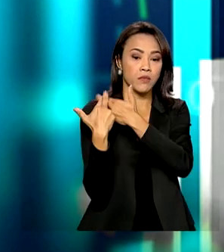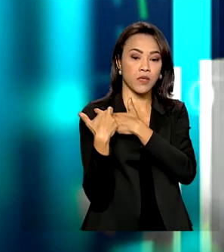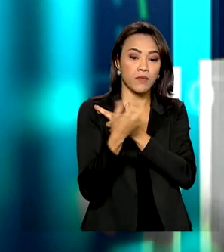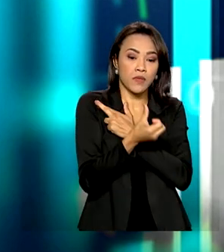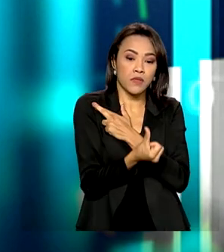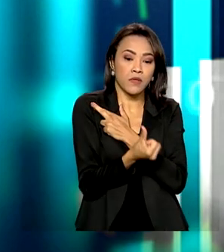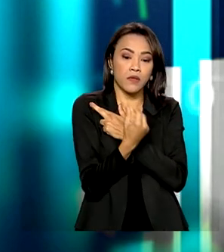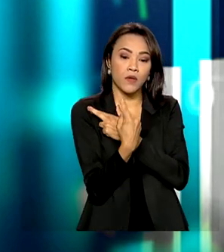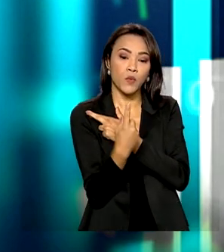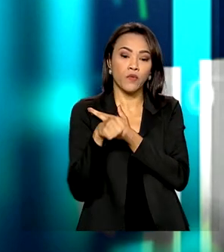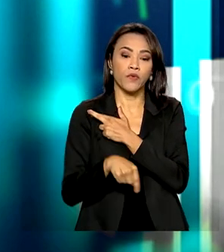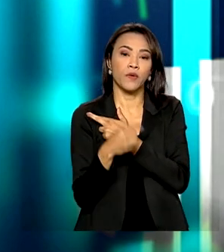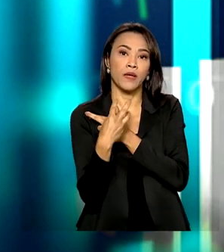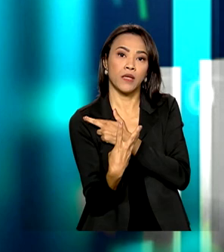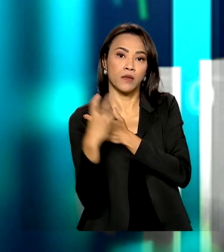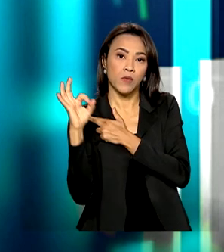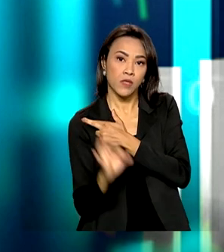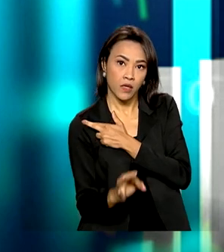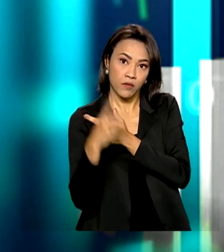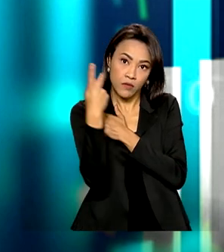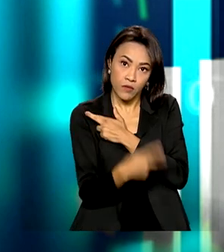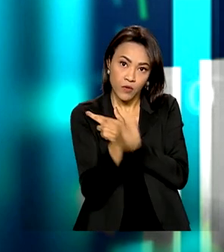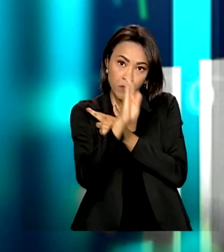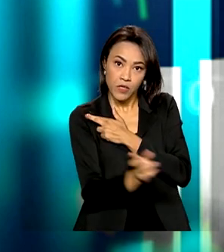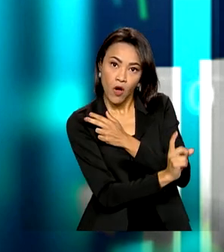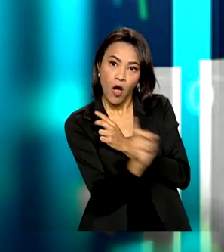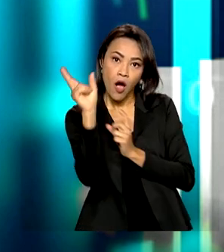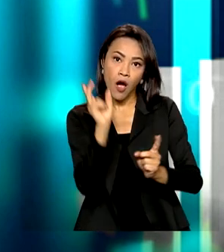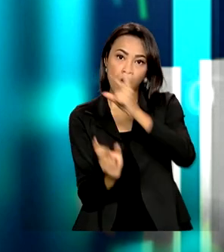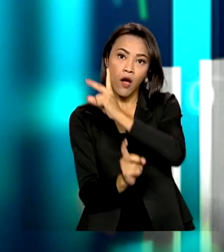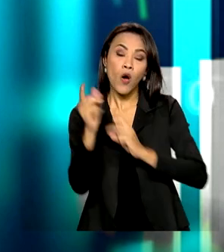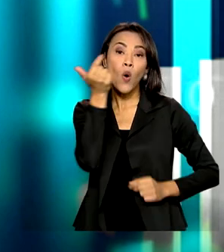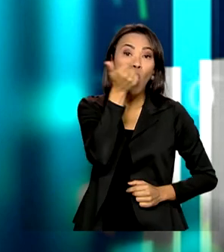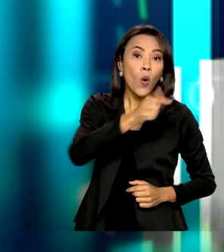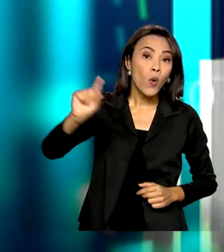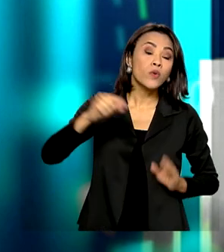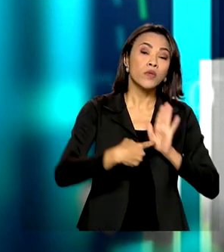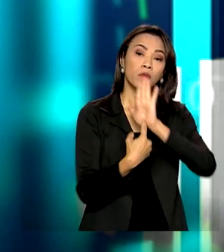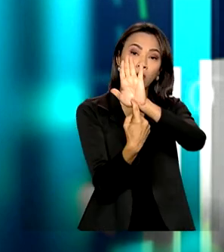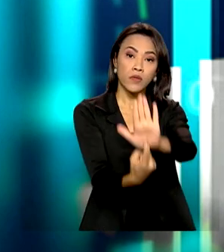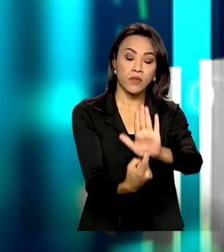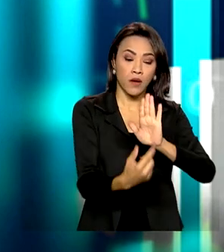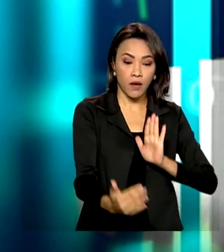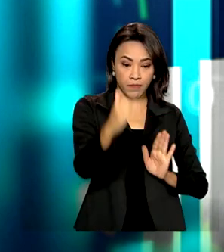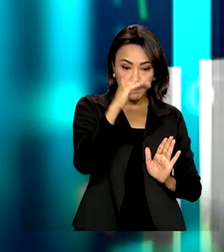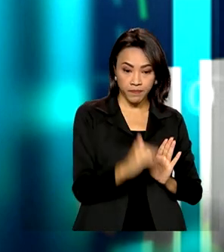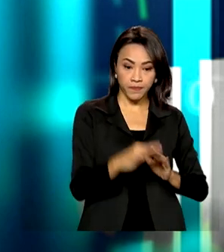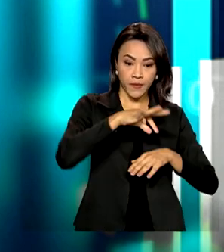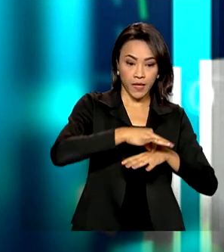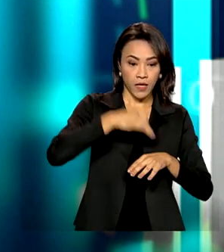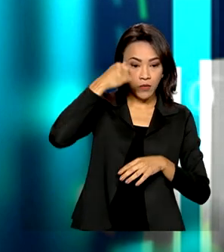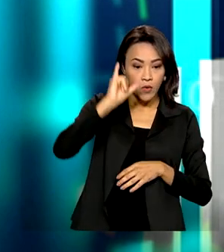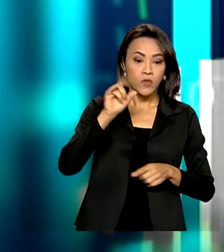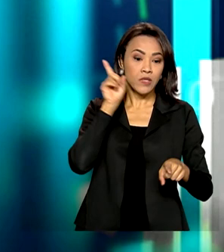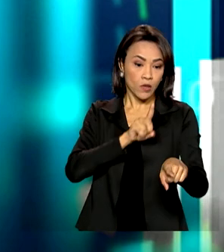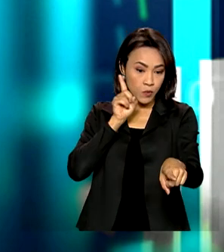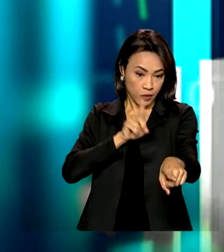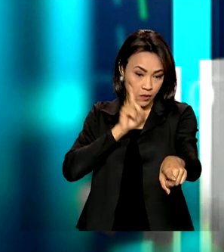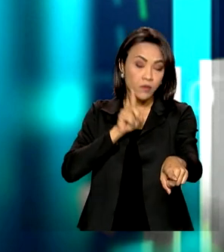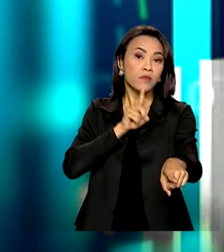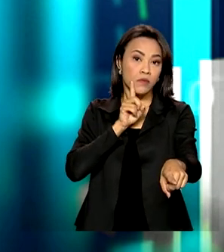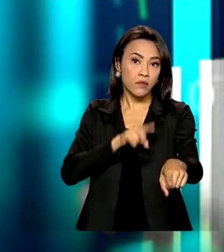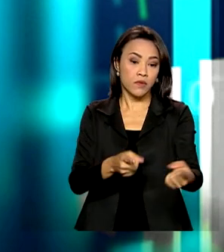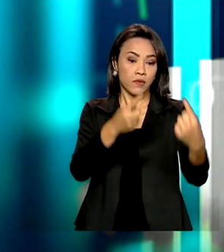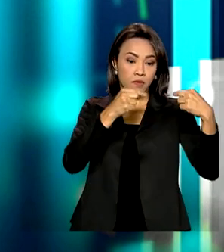,3% das exportações brasileiras. Outros destinos que a gente poderia destacar na carne bovina, os Estados Unidos e